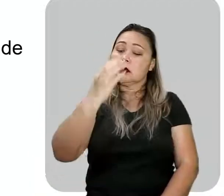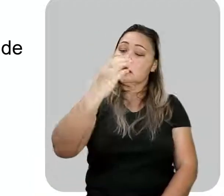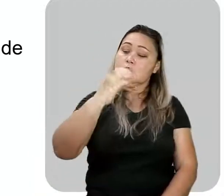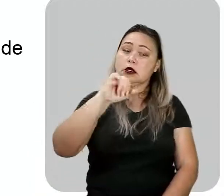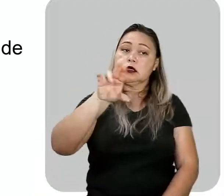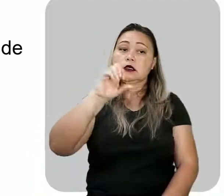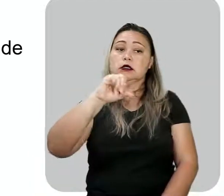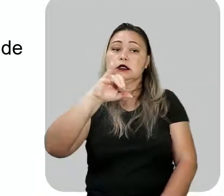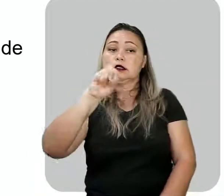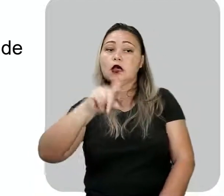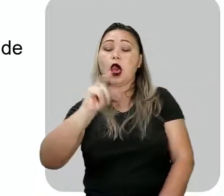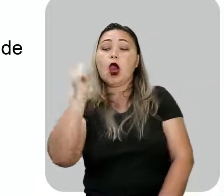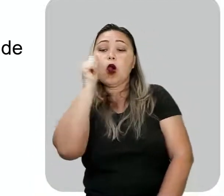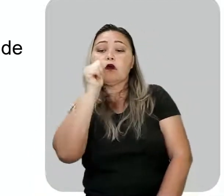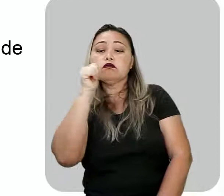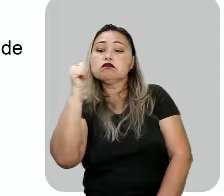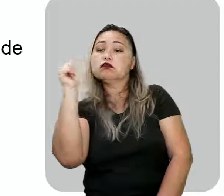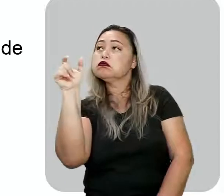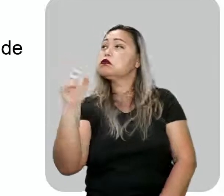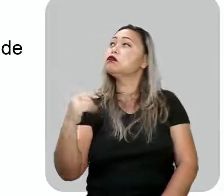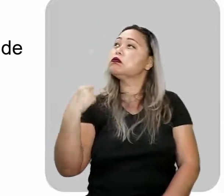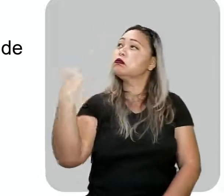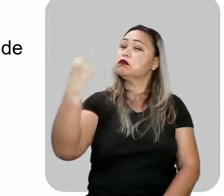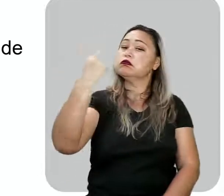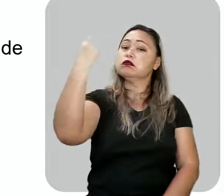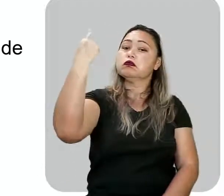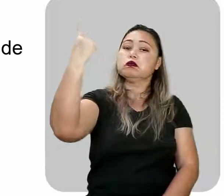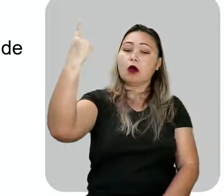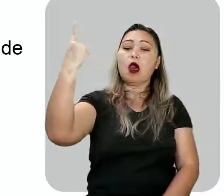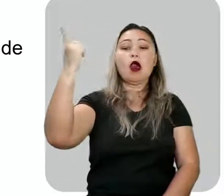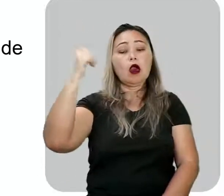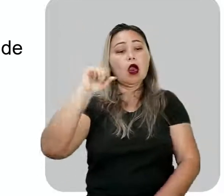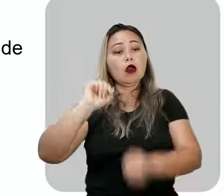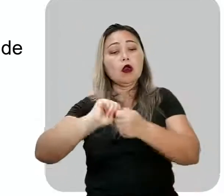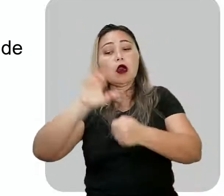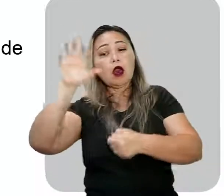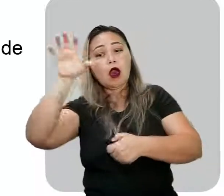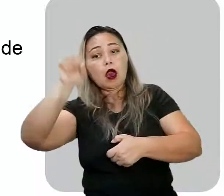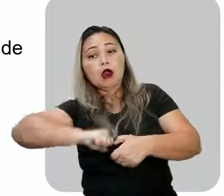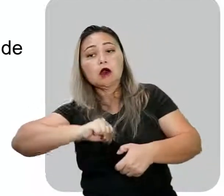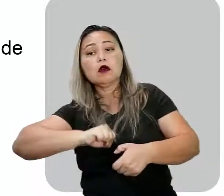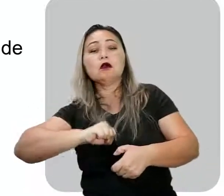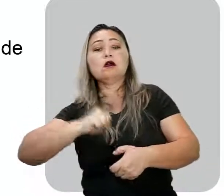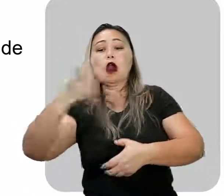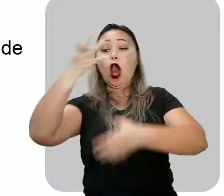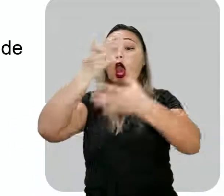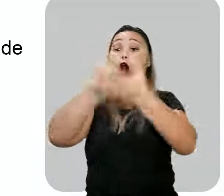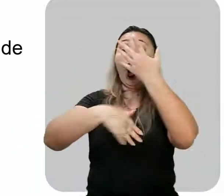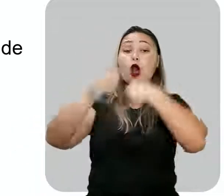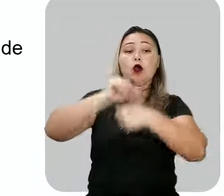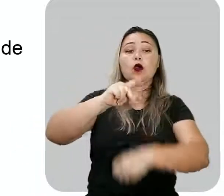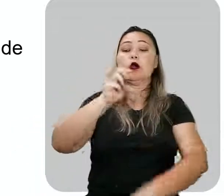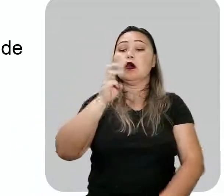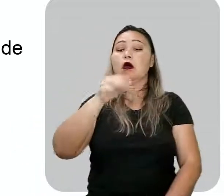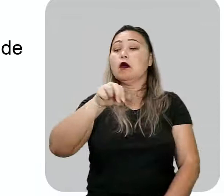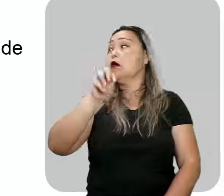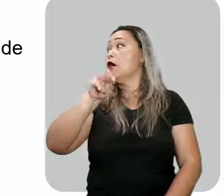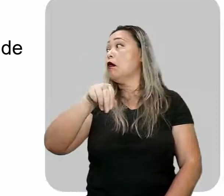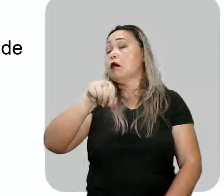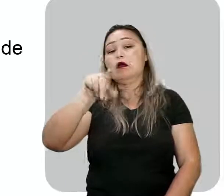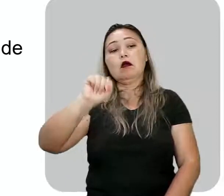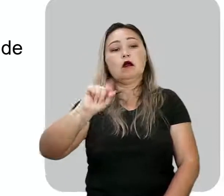Seiu Si, mulher de gigante. Piaimã que tomou devorar Macunaíma. Véi,